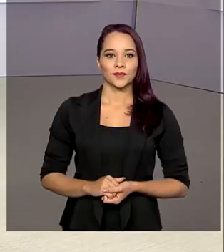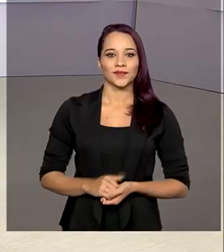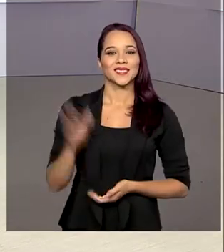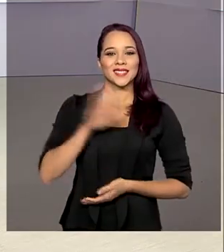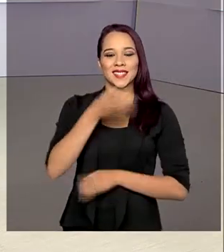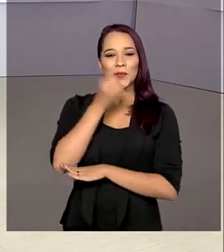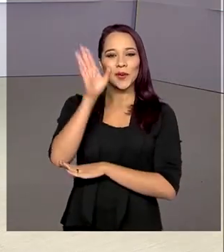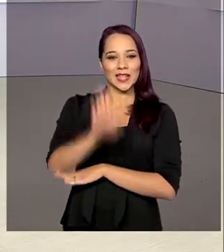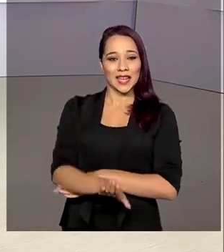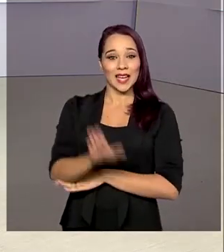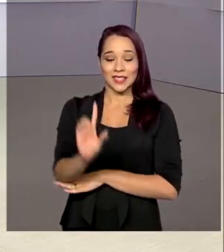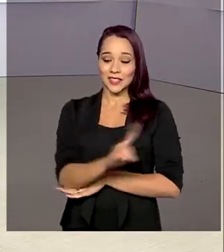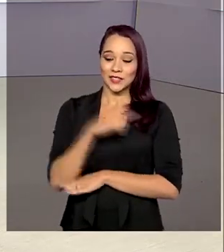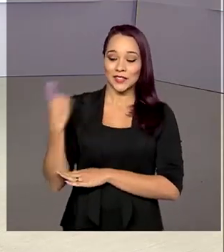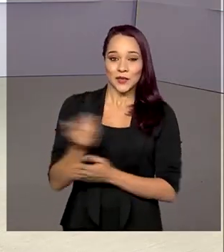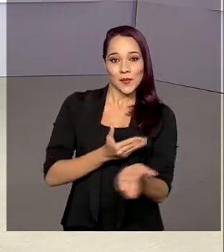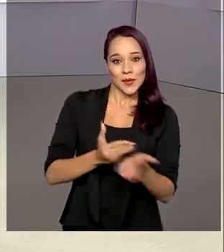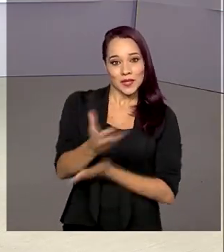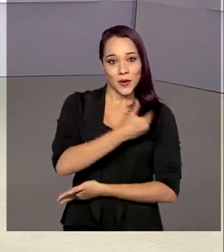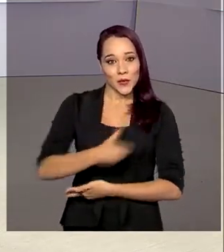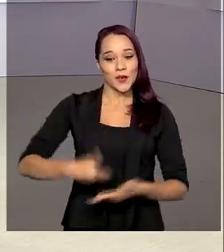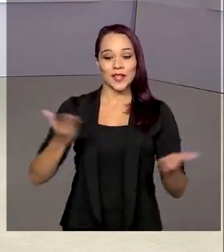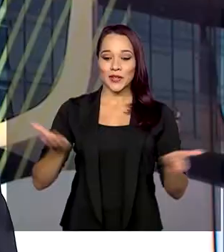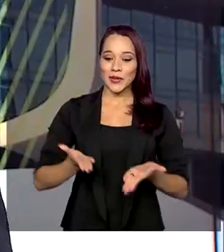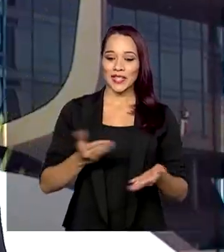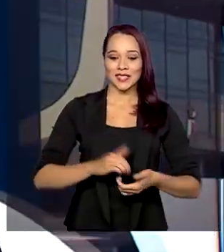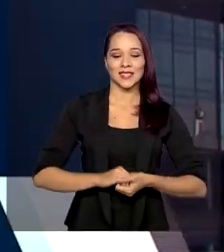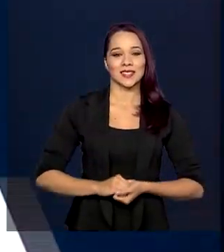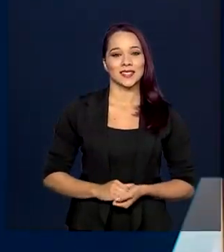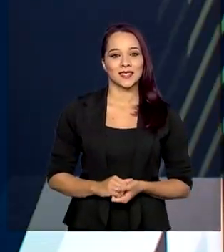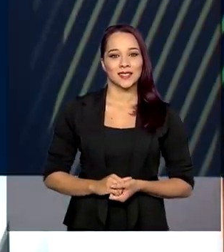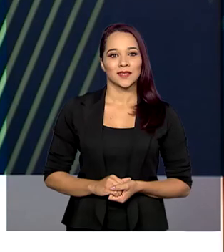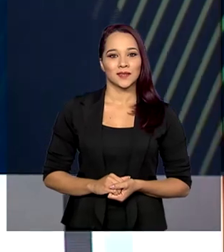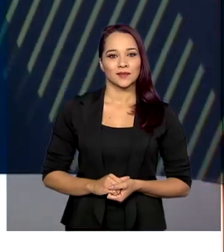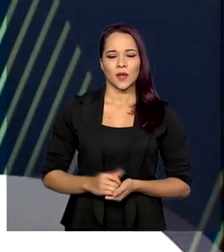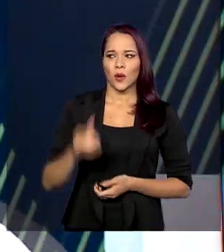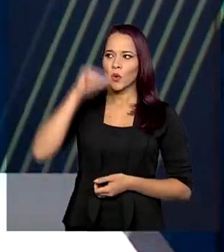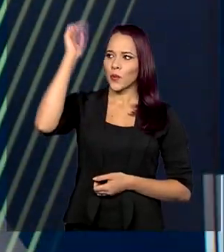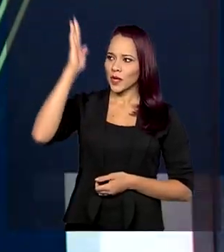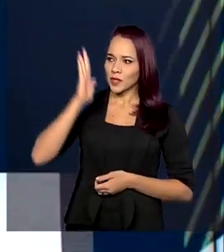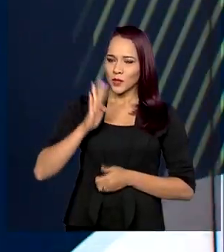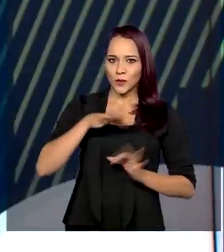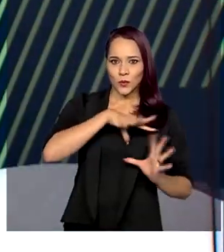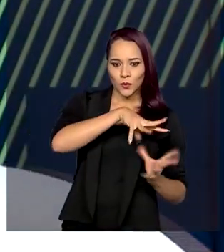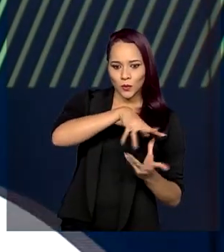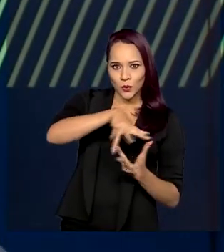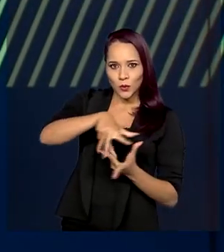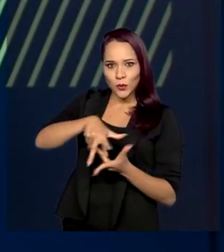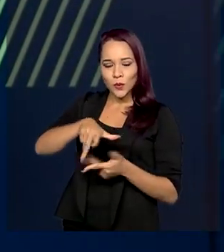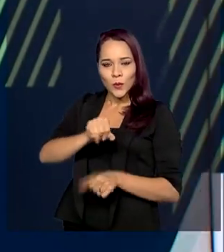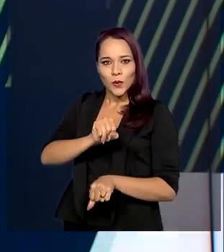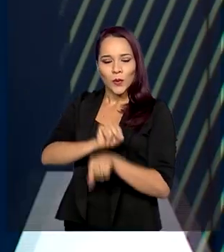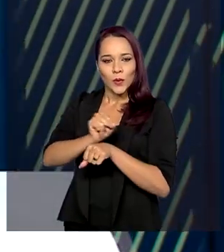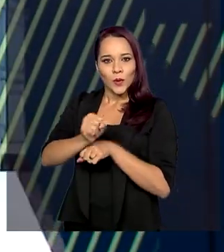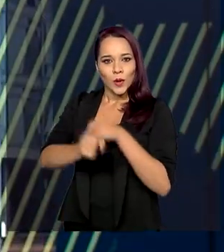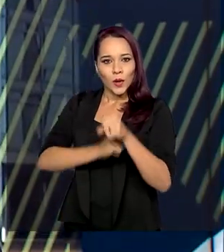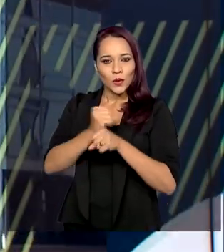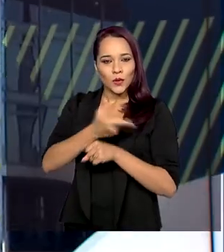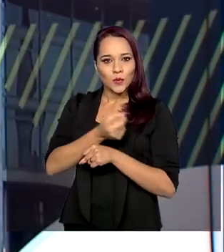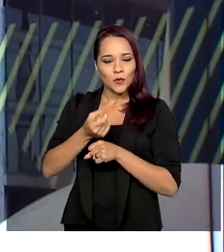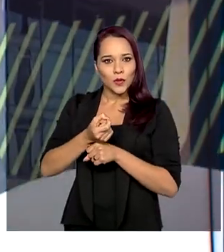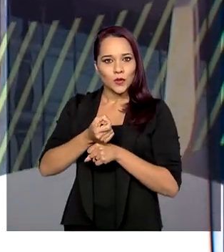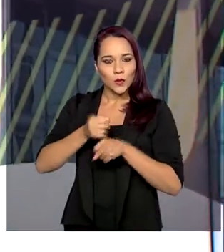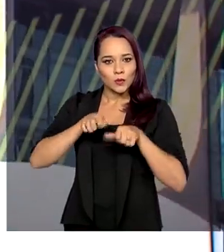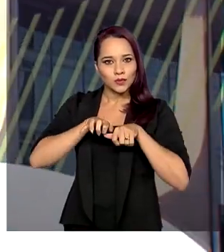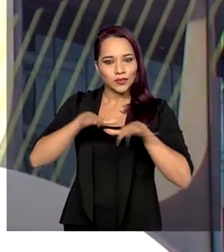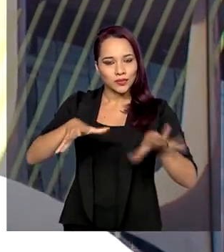Olá, boa tarde. Estamos no ar com o Governo Agora. O Brasil e o mundo pararam em 2020 com a pandemia do novo